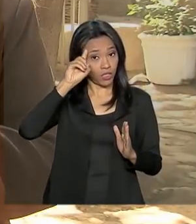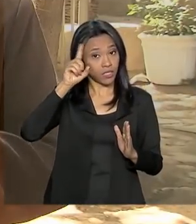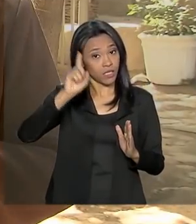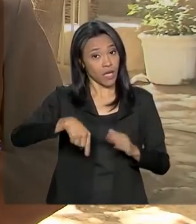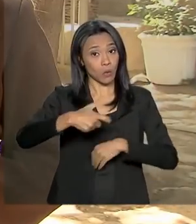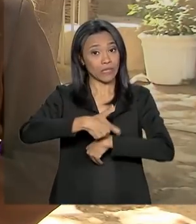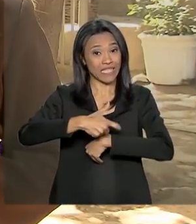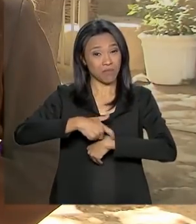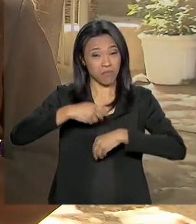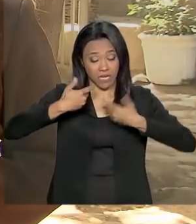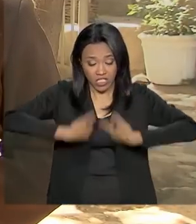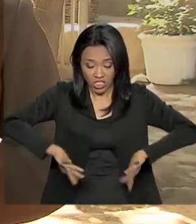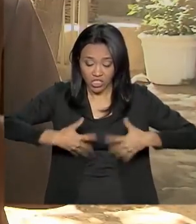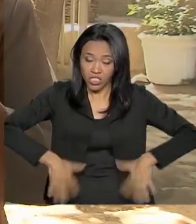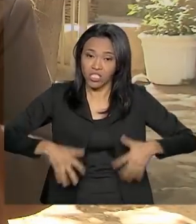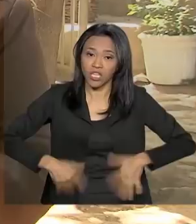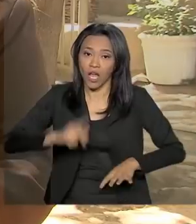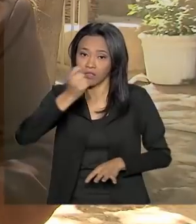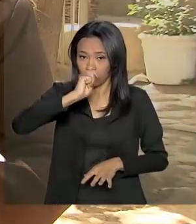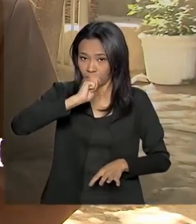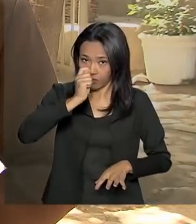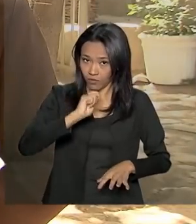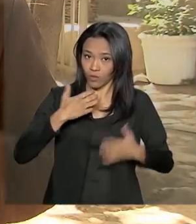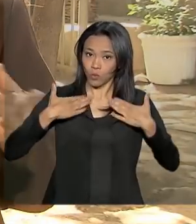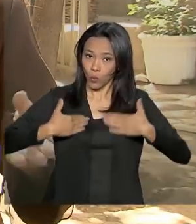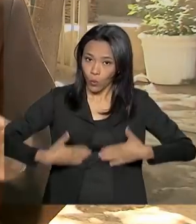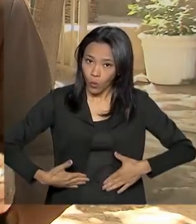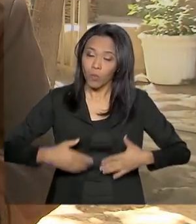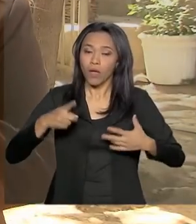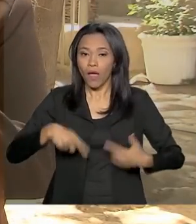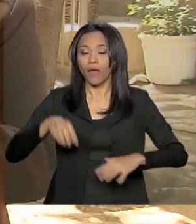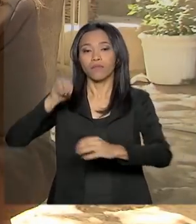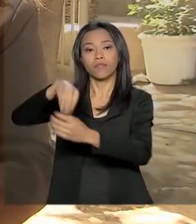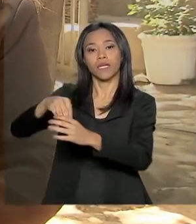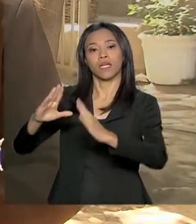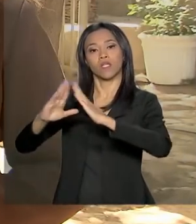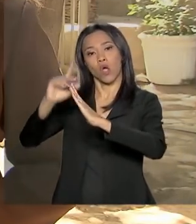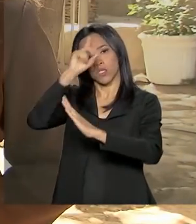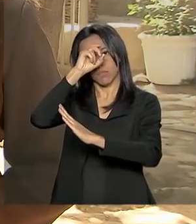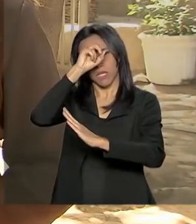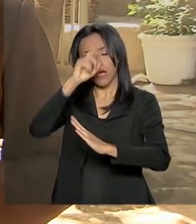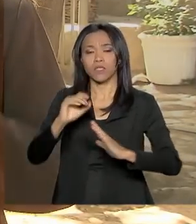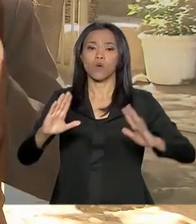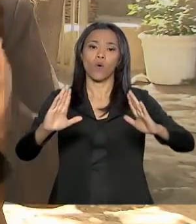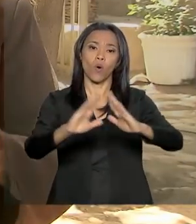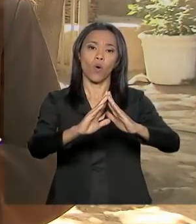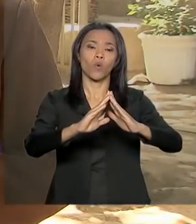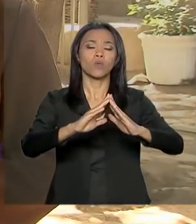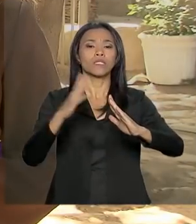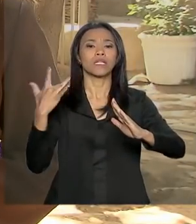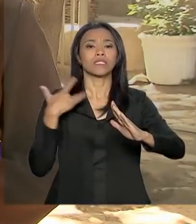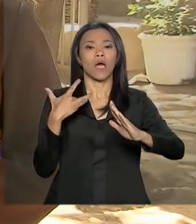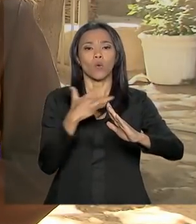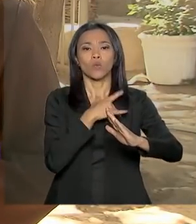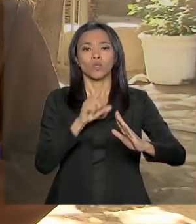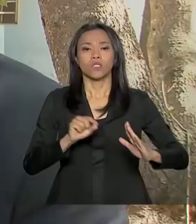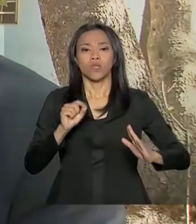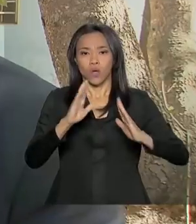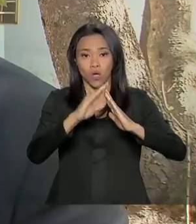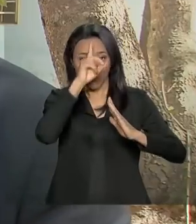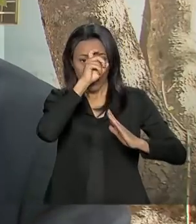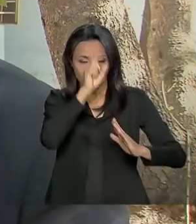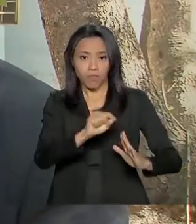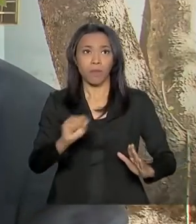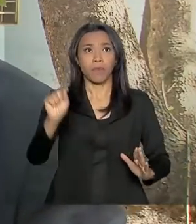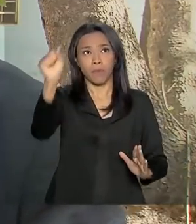para desintoxicação. E ela terá que ser feita em hospitais e unidades de saúde com o aval de um médico responsável.